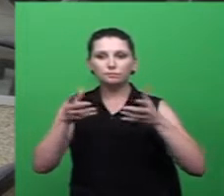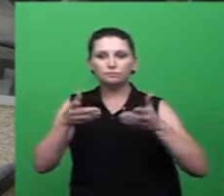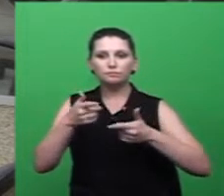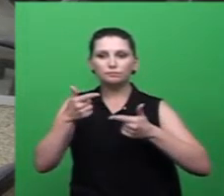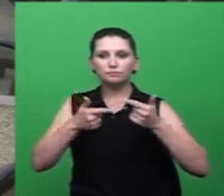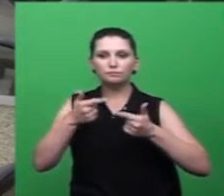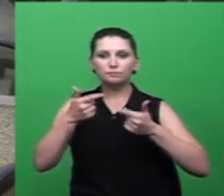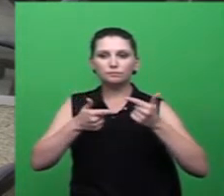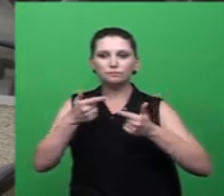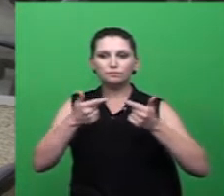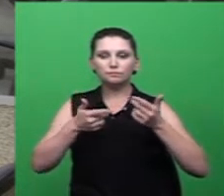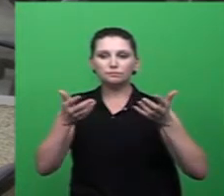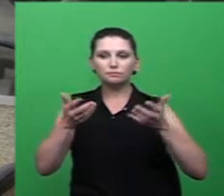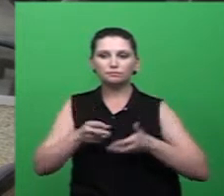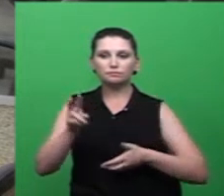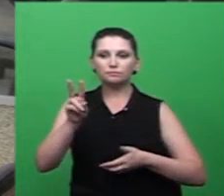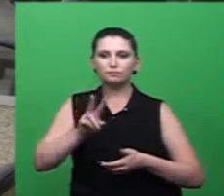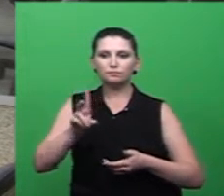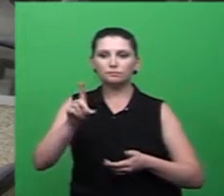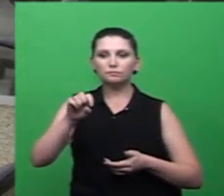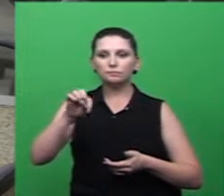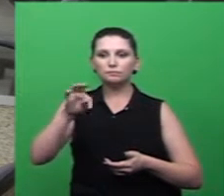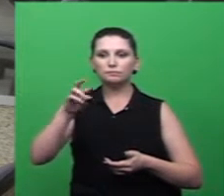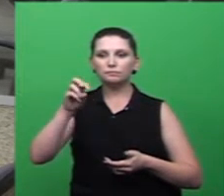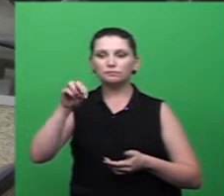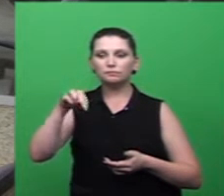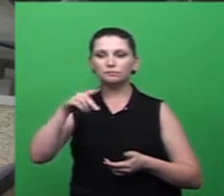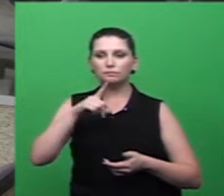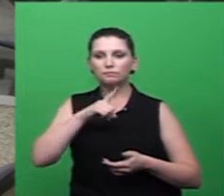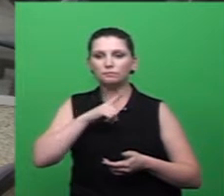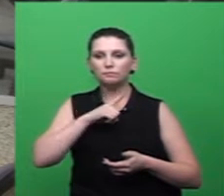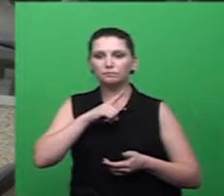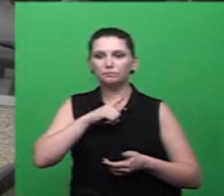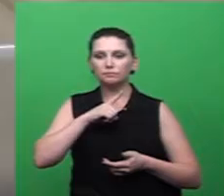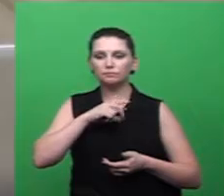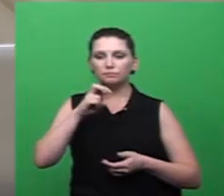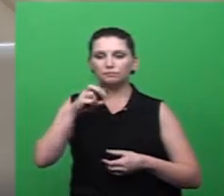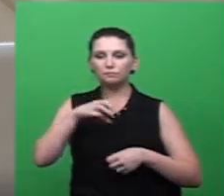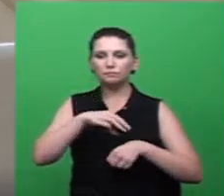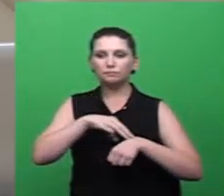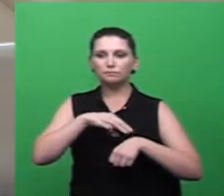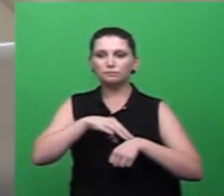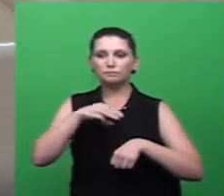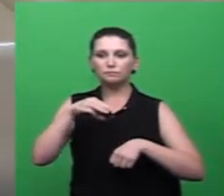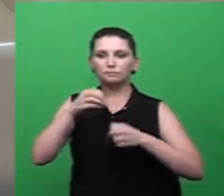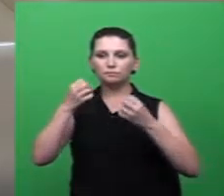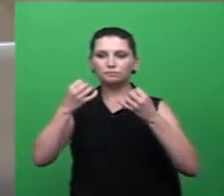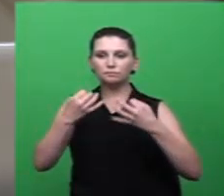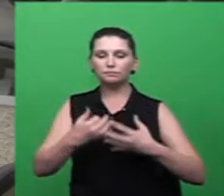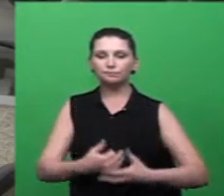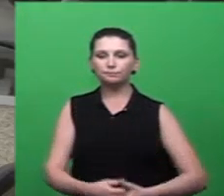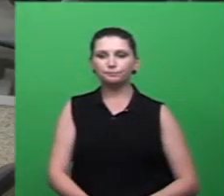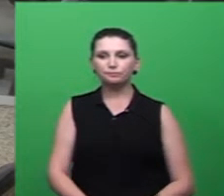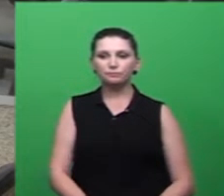discussão. Com a palavra, o proponente, vereador Dailto Feuza. Vossa Excelência dispõe de cinco minutos.